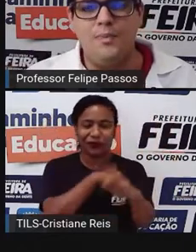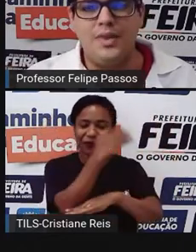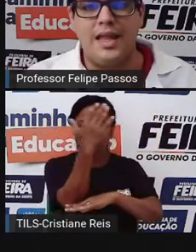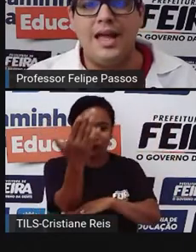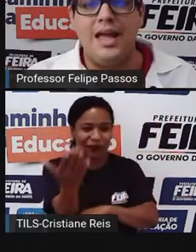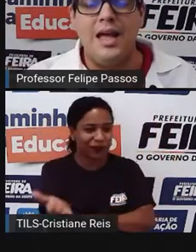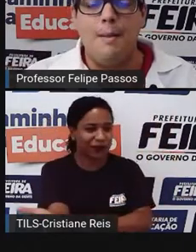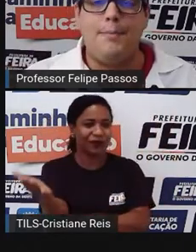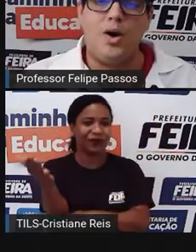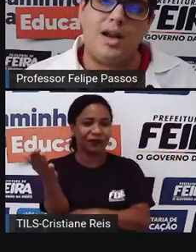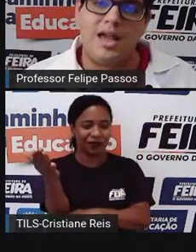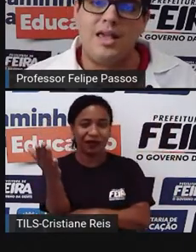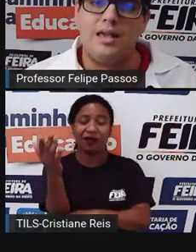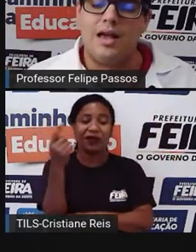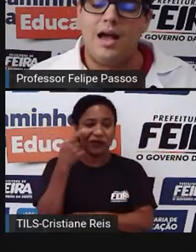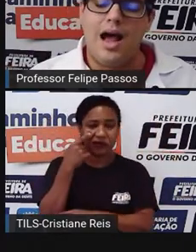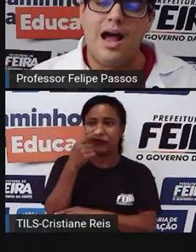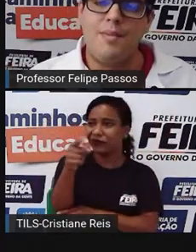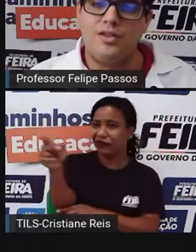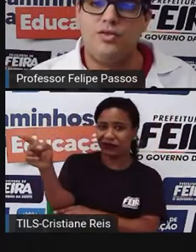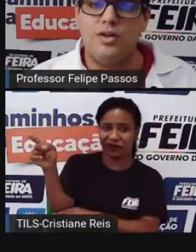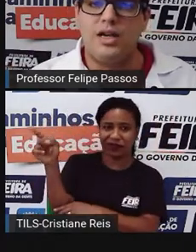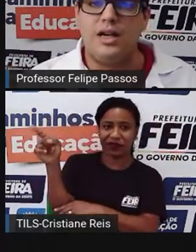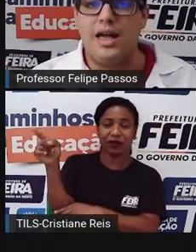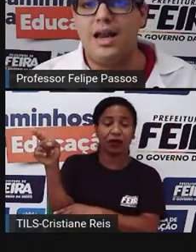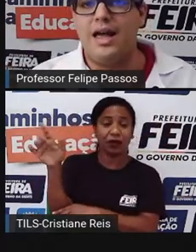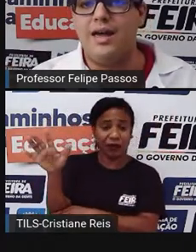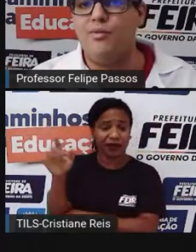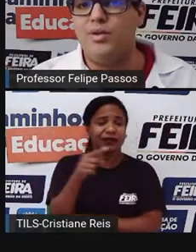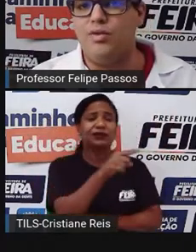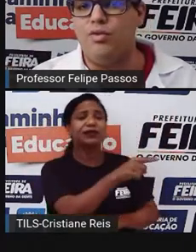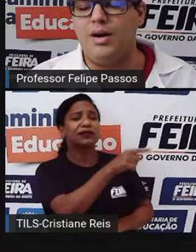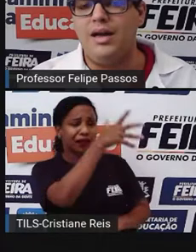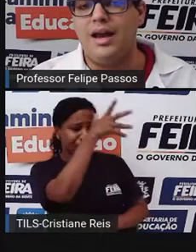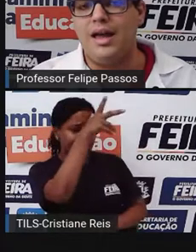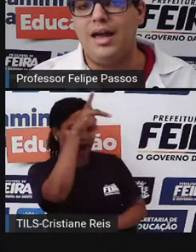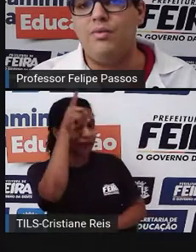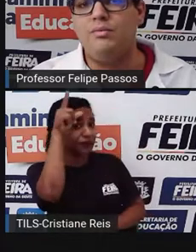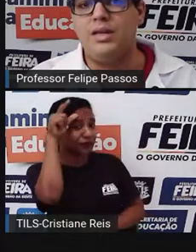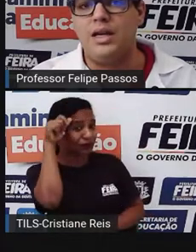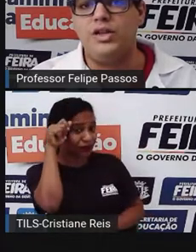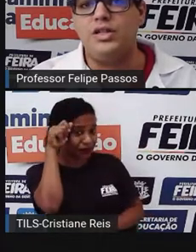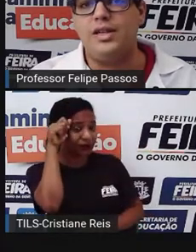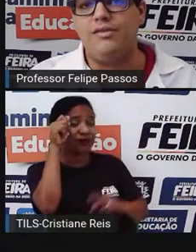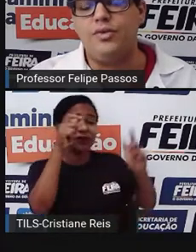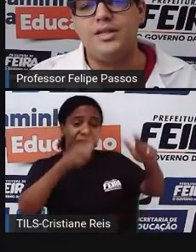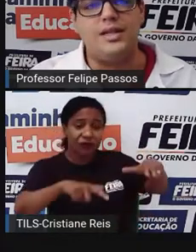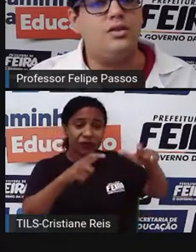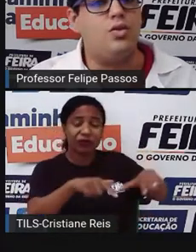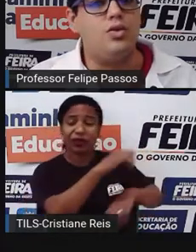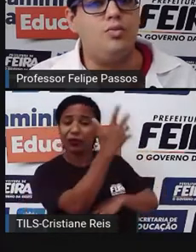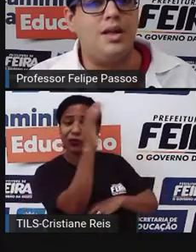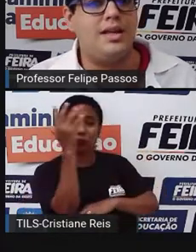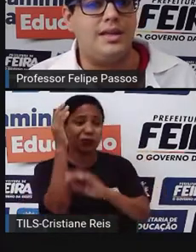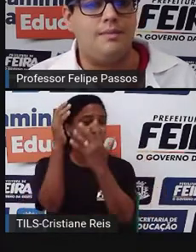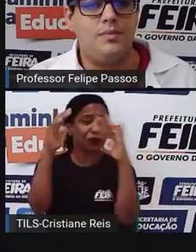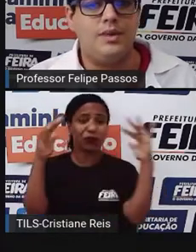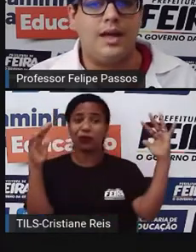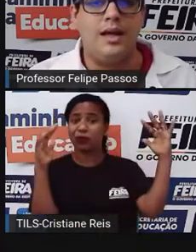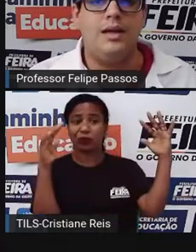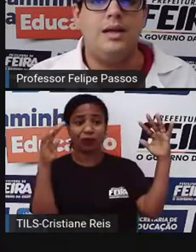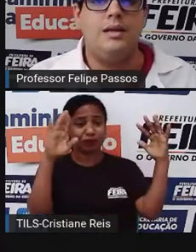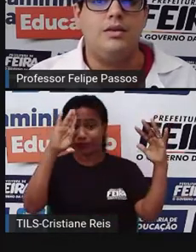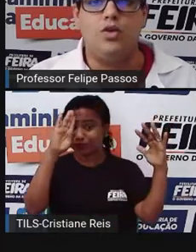mão, né? Porém, a Amazônia, ela é um bioma, ela é um ambiente que influencia em todo o planeta,